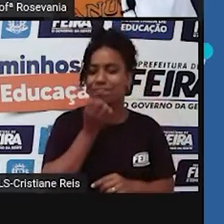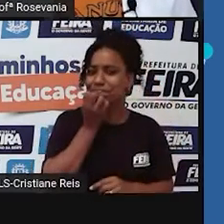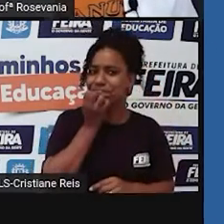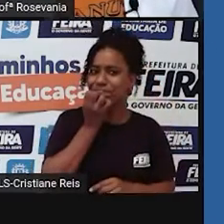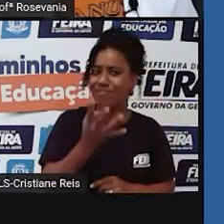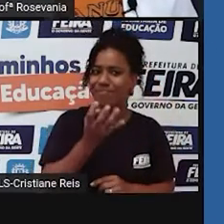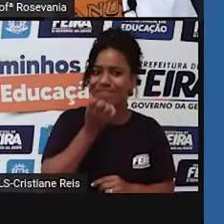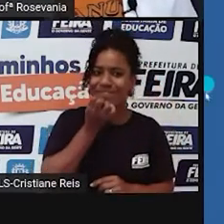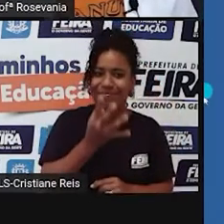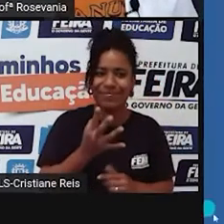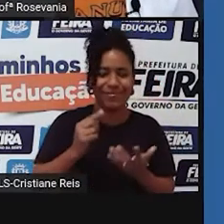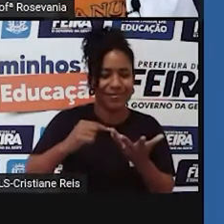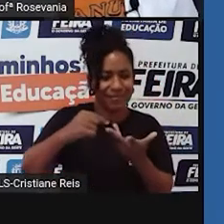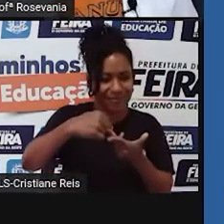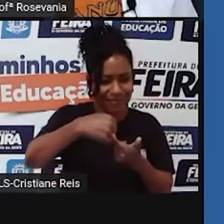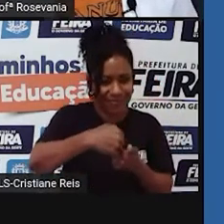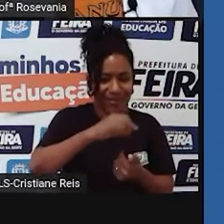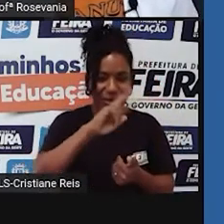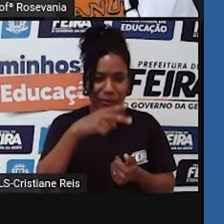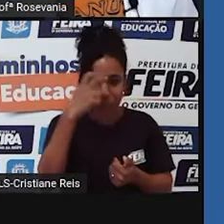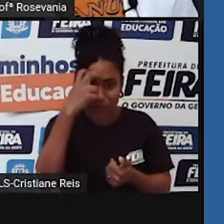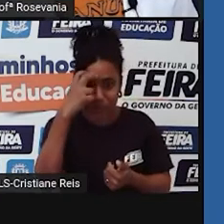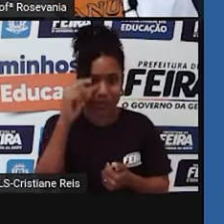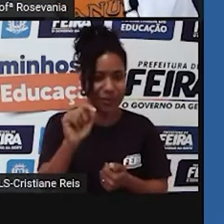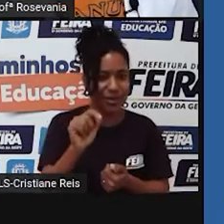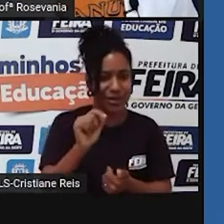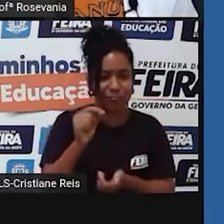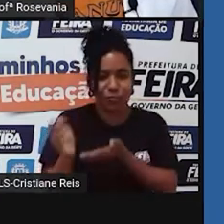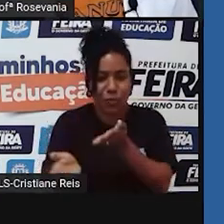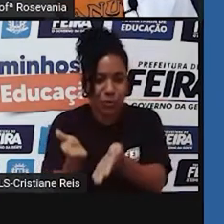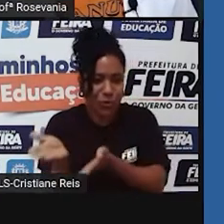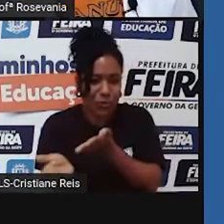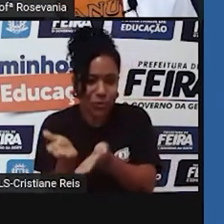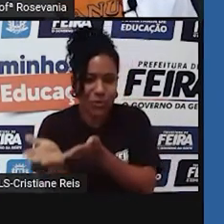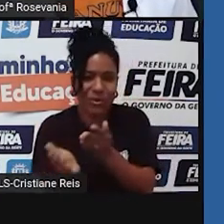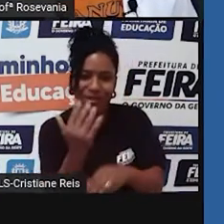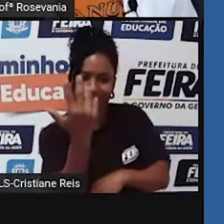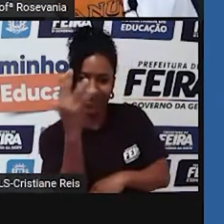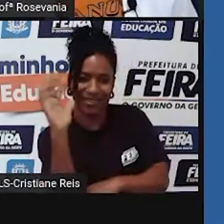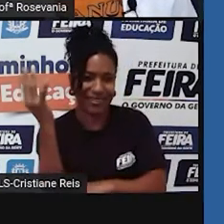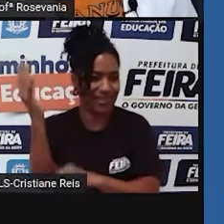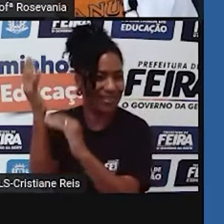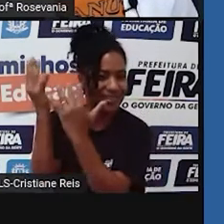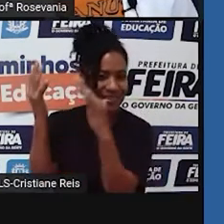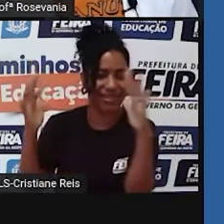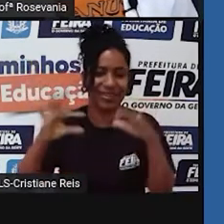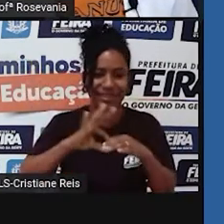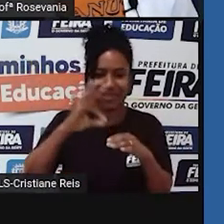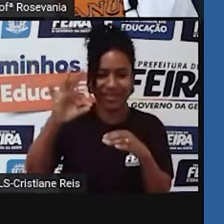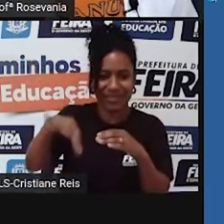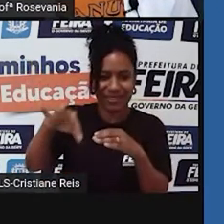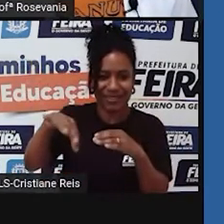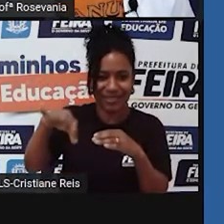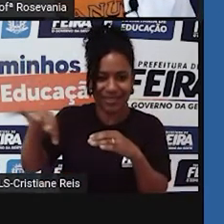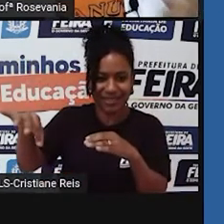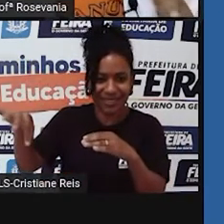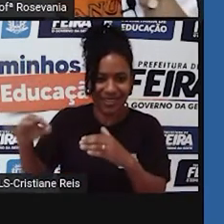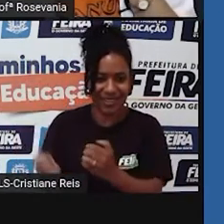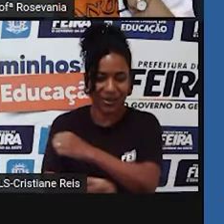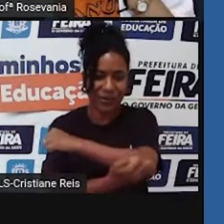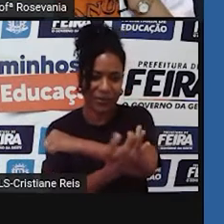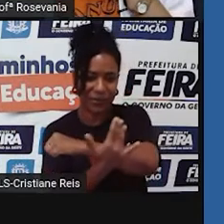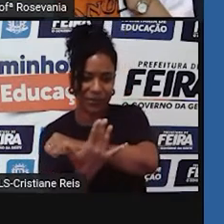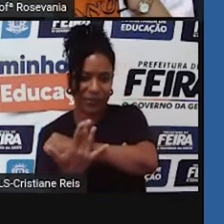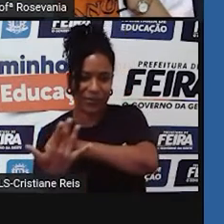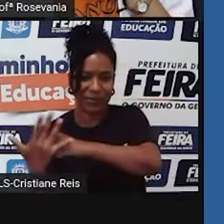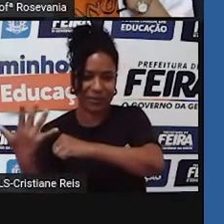questão, né, do cuidado com a natureza, o plantio de diversos tipos de árvores, a questão do artesanato,